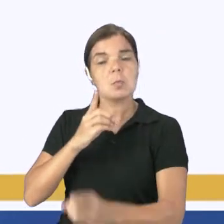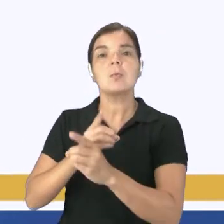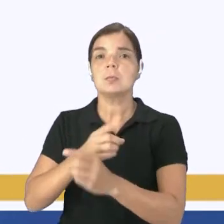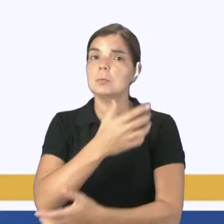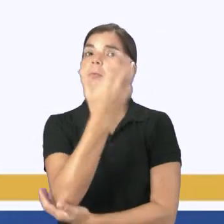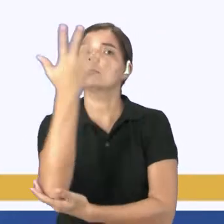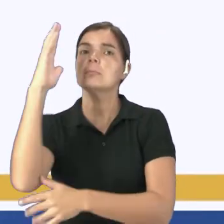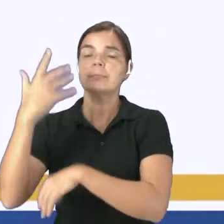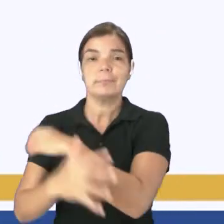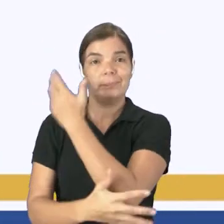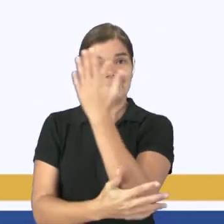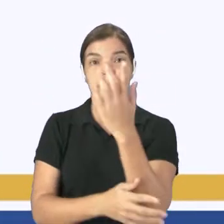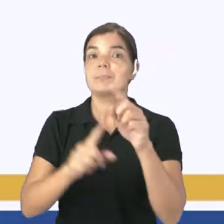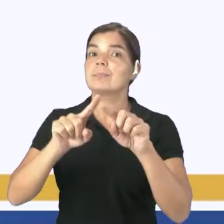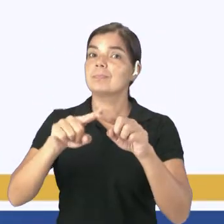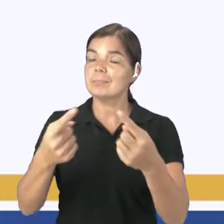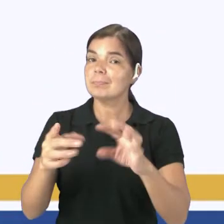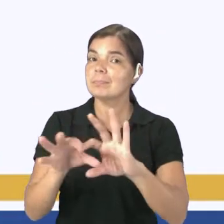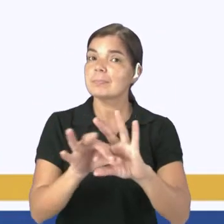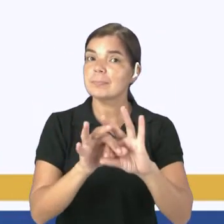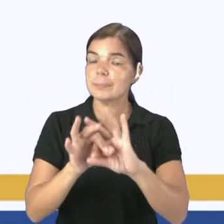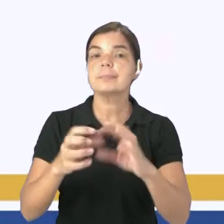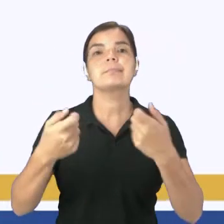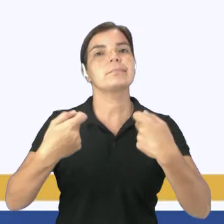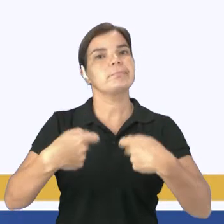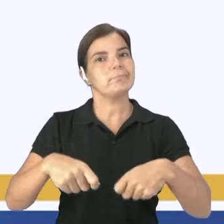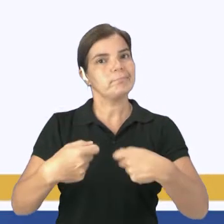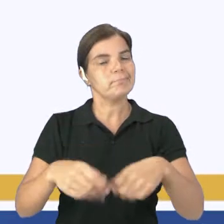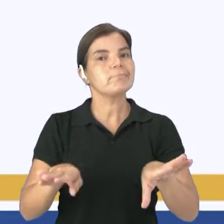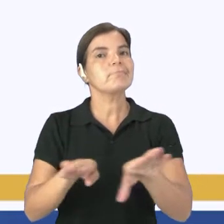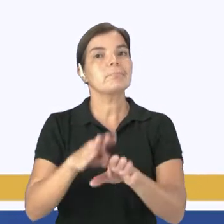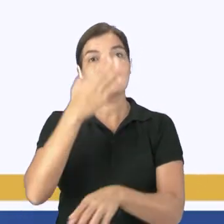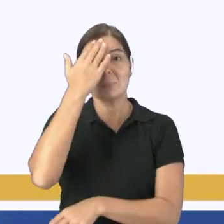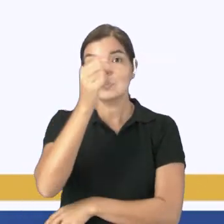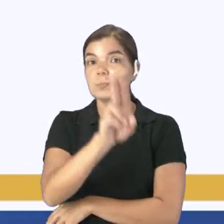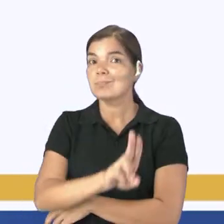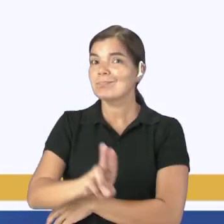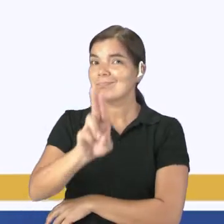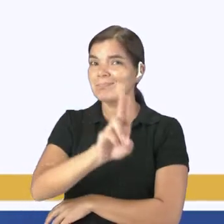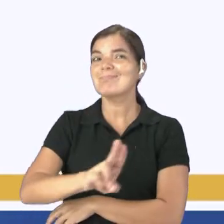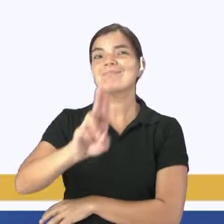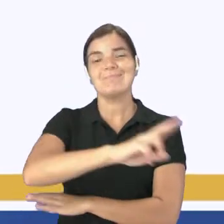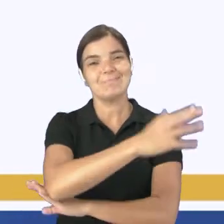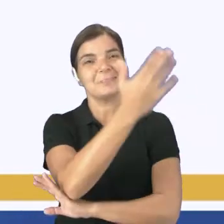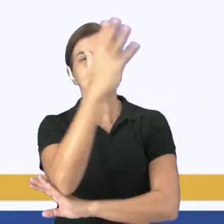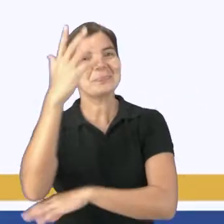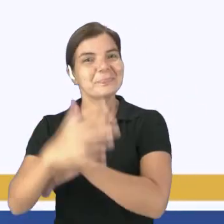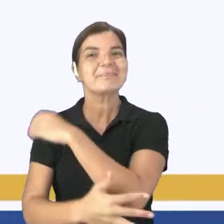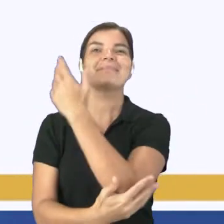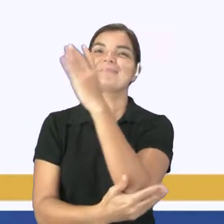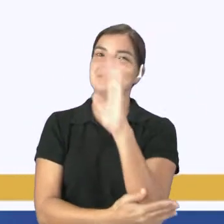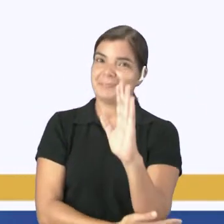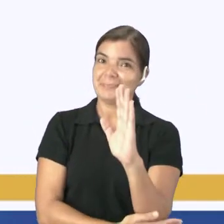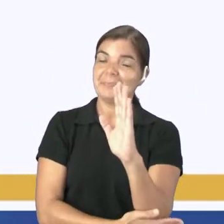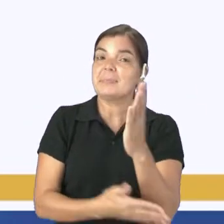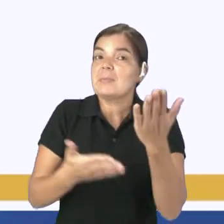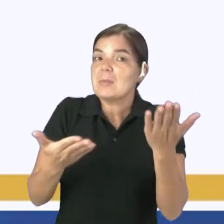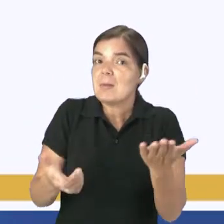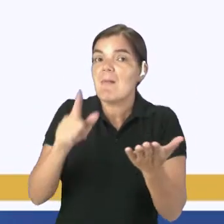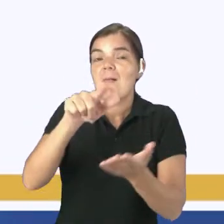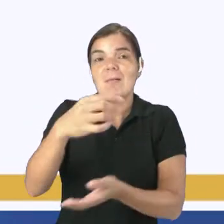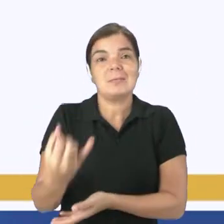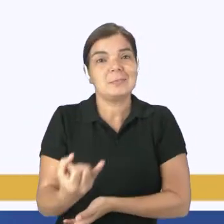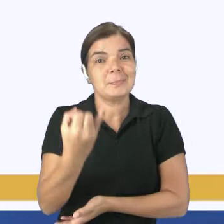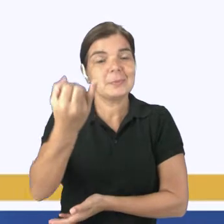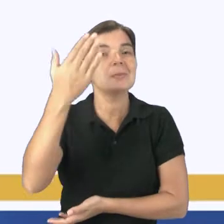Só que para viver em harmonia, nós precisamos saber utilizar os recursos que nós podemos encontrar aqui. Então, é importante que a gente tenha